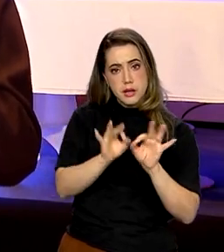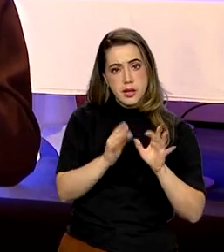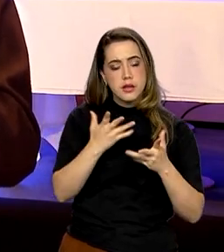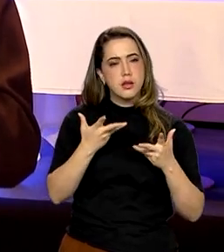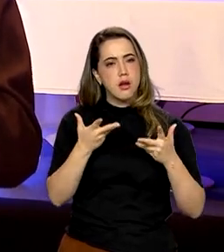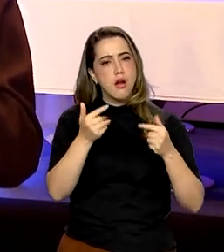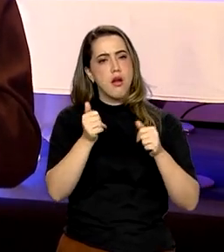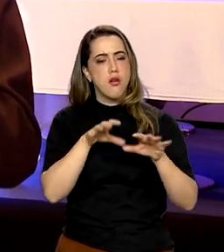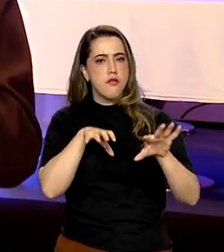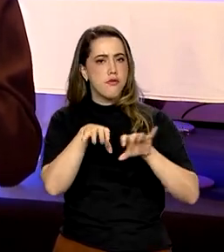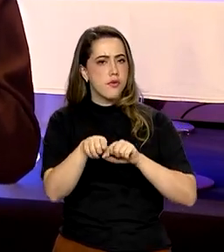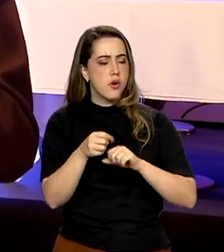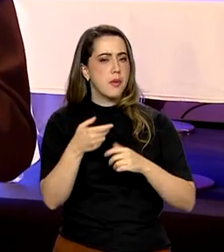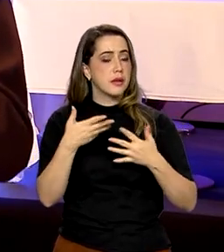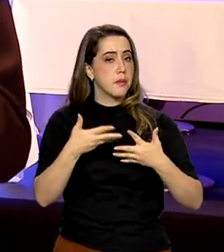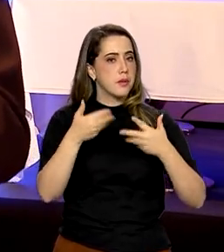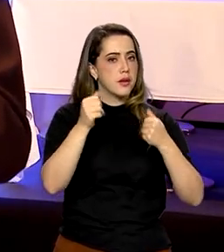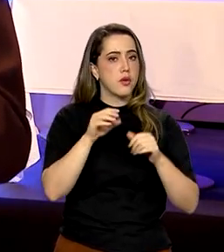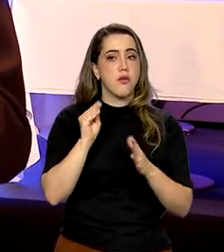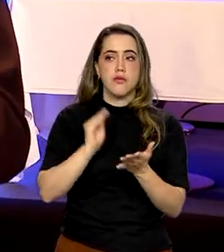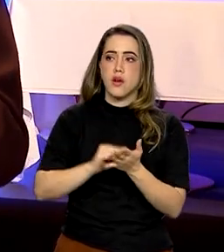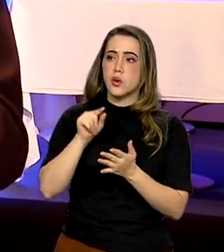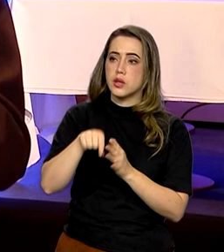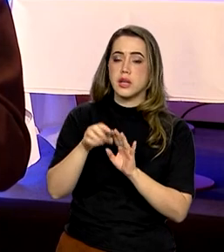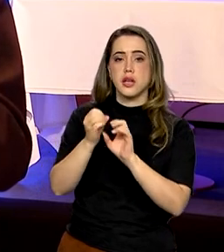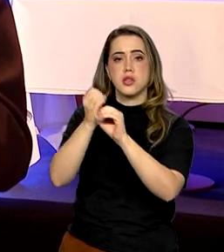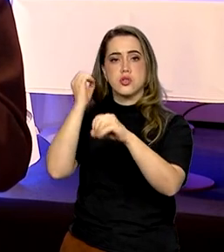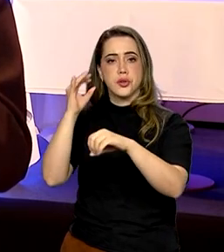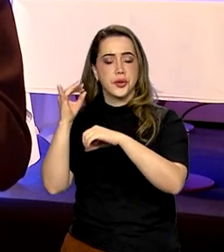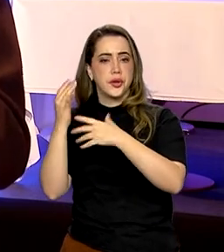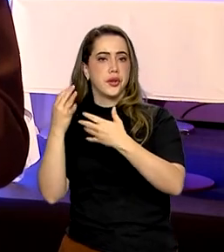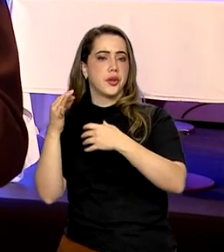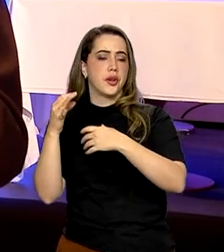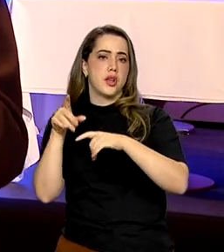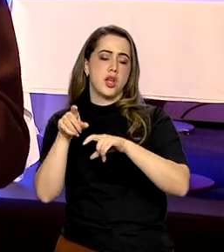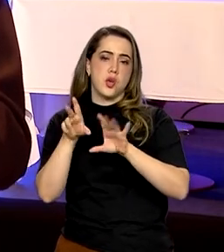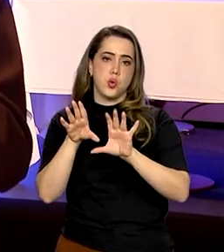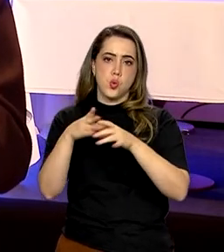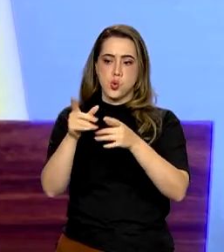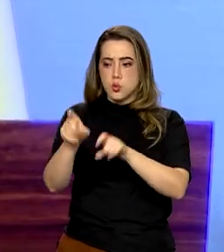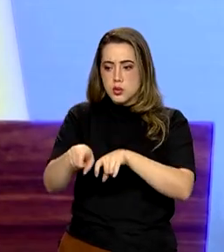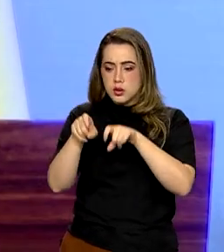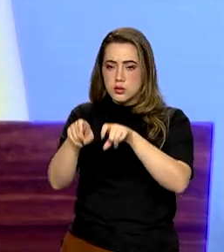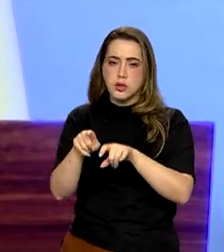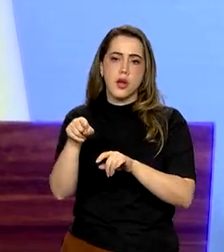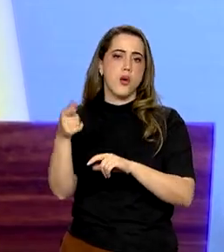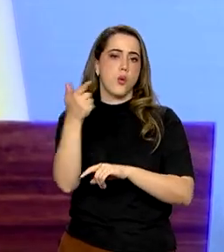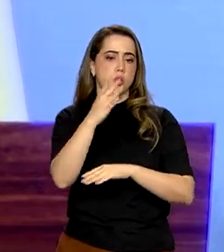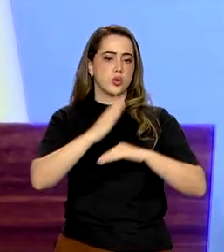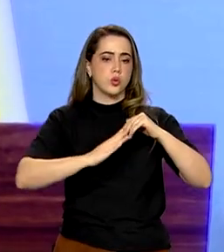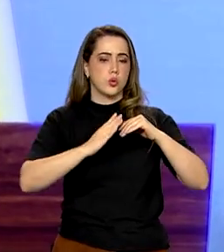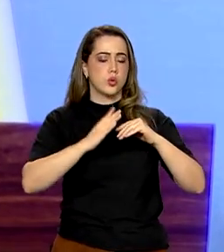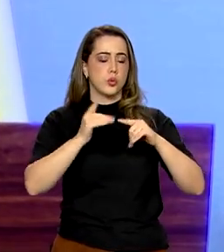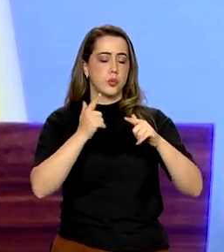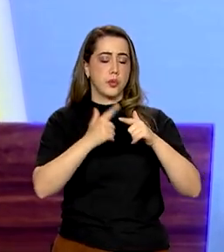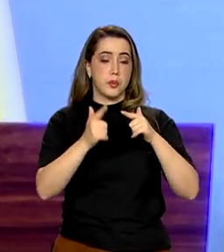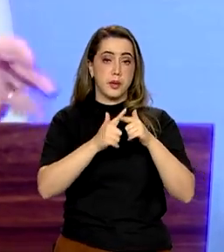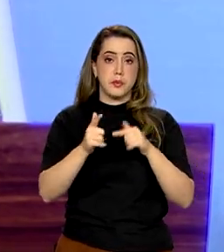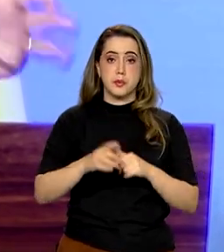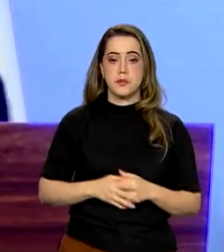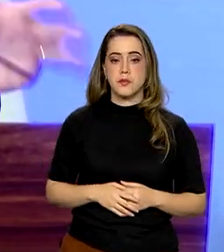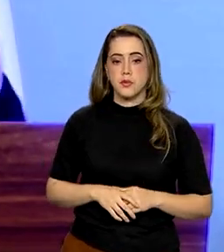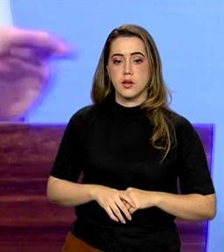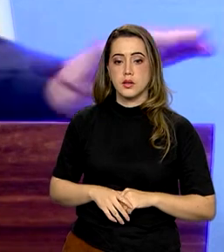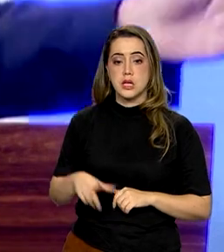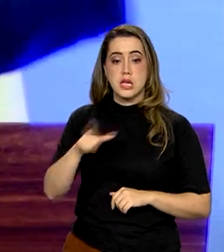mais formada. Faltam aqui engenheiros, agrônomos. Isso é outro problema. Teve ministros que diziam que não ia ter